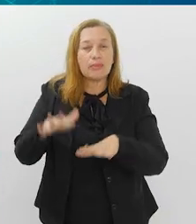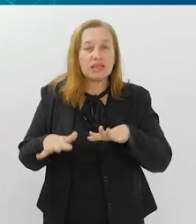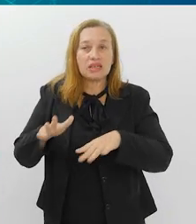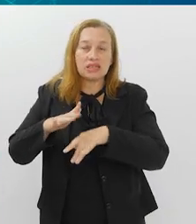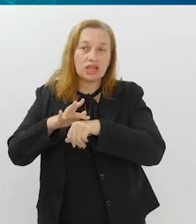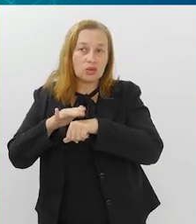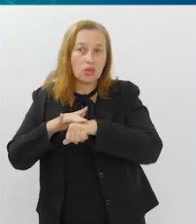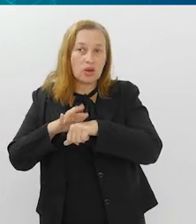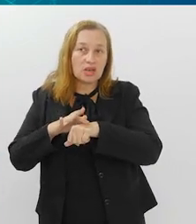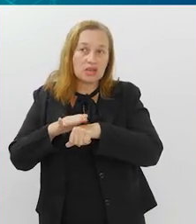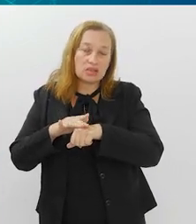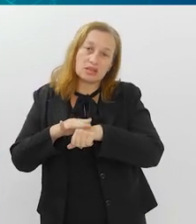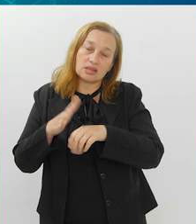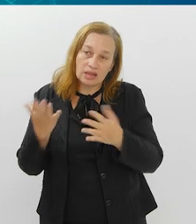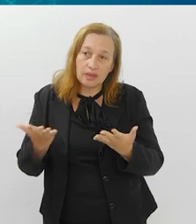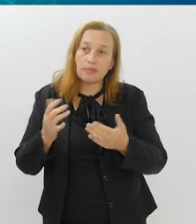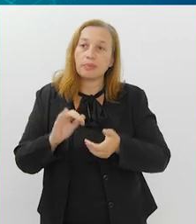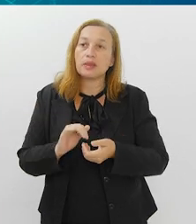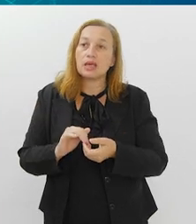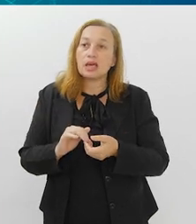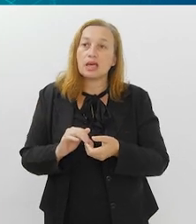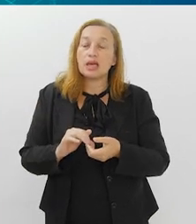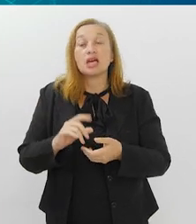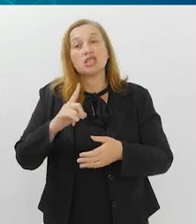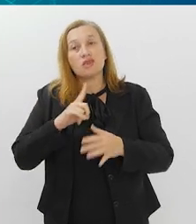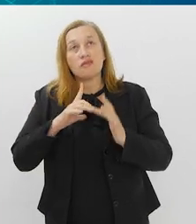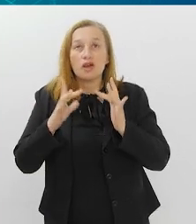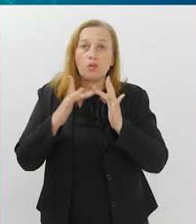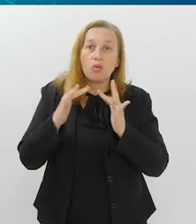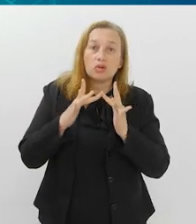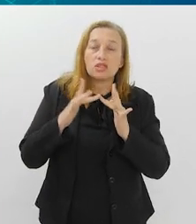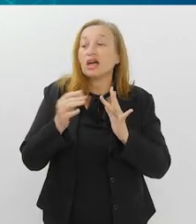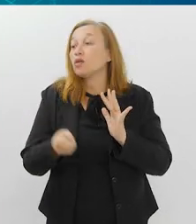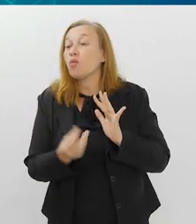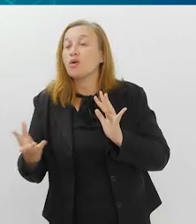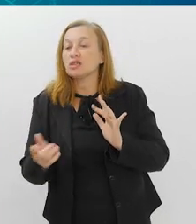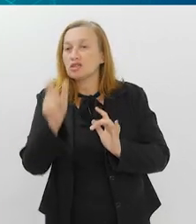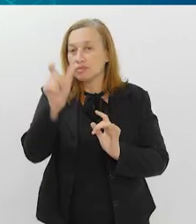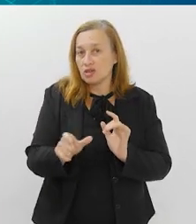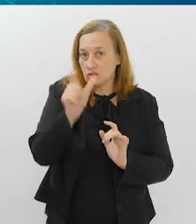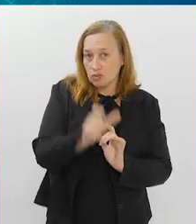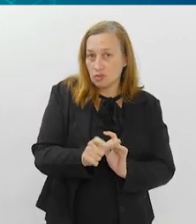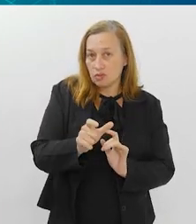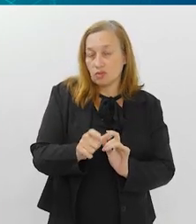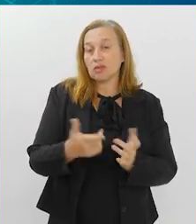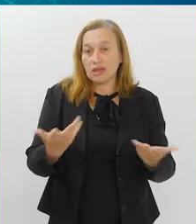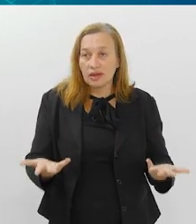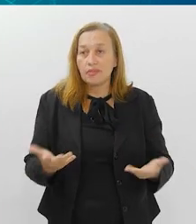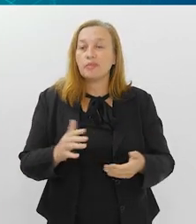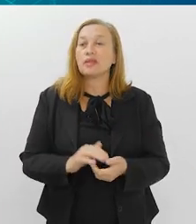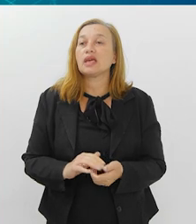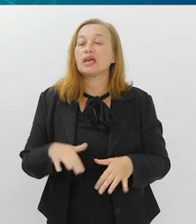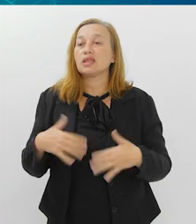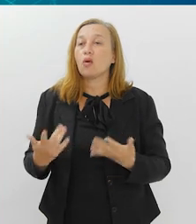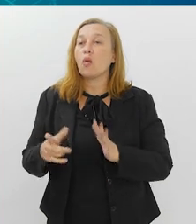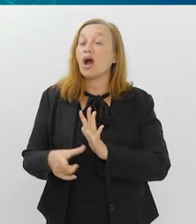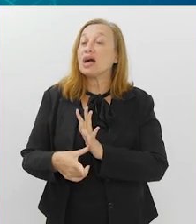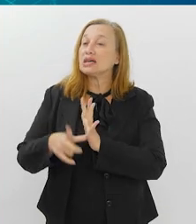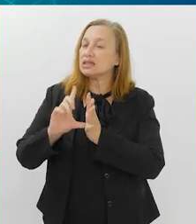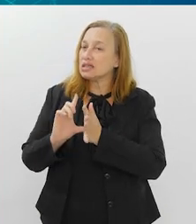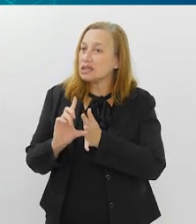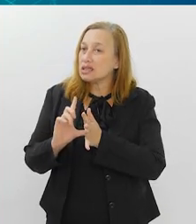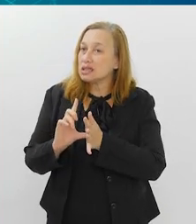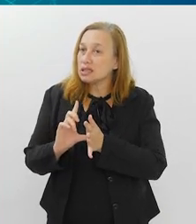dependendo da doença, mais ou menos pessoas tiveram contato com esses casos. Então, assim, antes